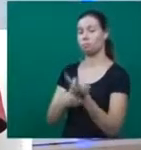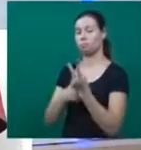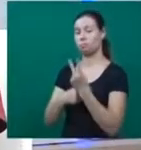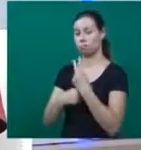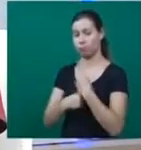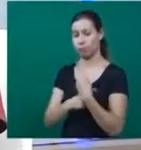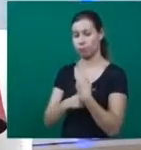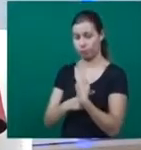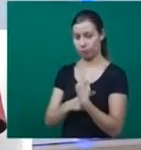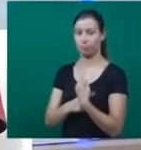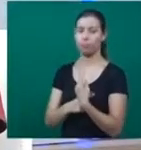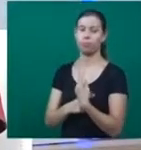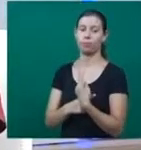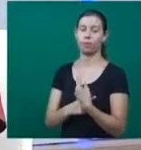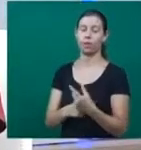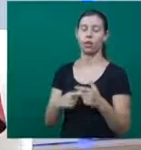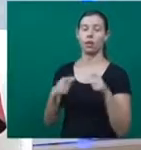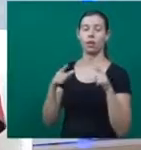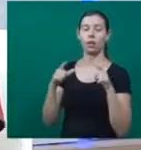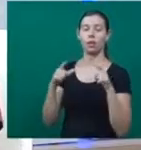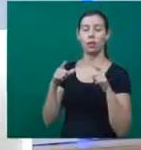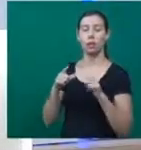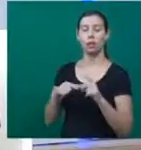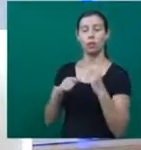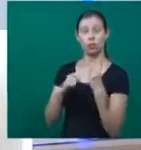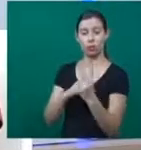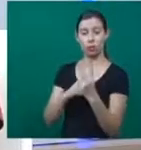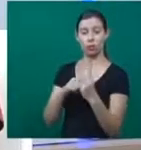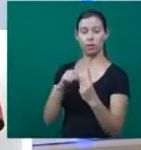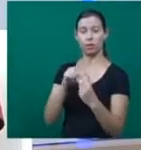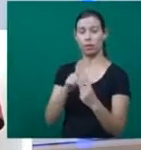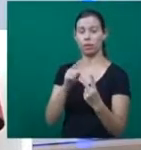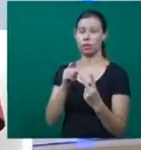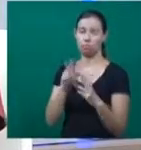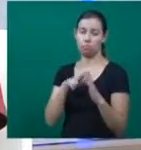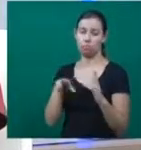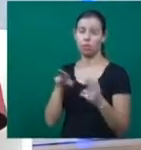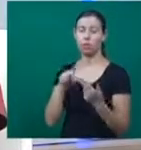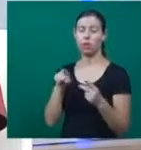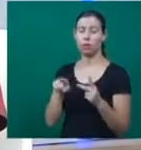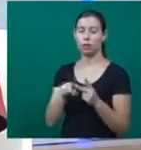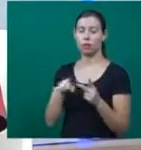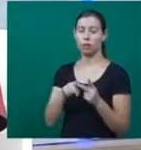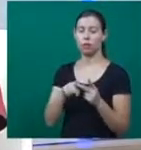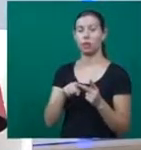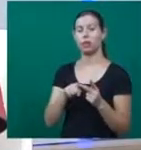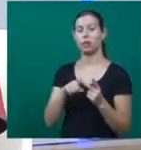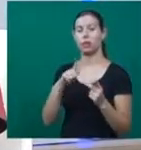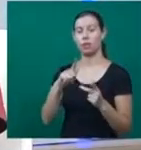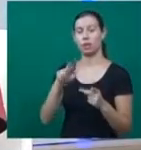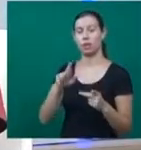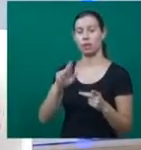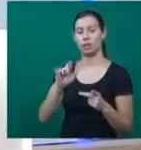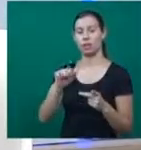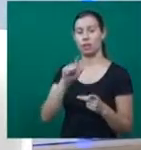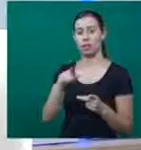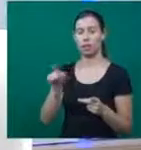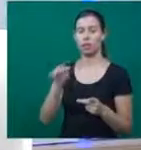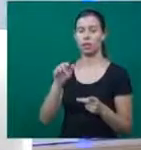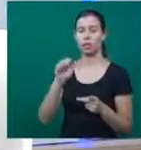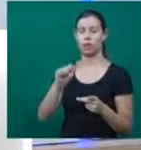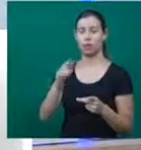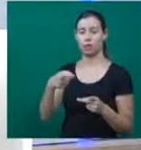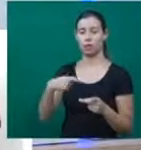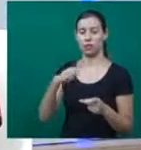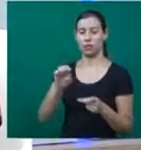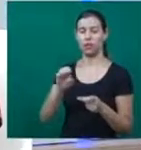colocado à disposição, eu fiz já três exposições dentro, duas dentro da Zeba e uma no Graça de Axé, com objetos que são muito caros, assim, em termos